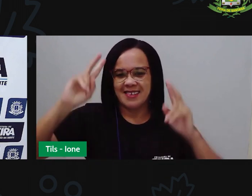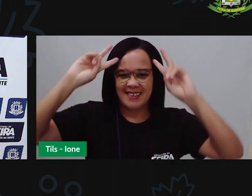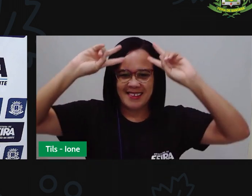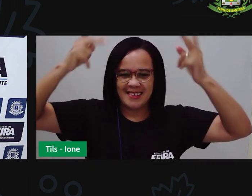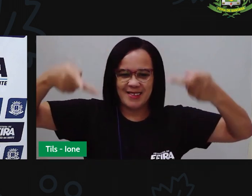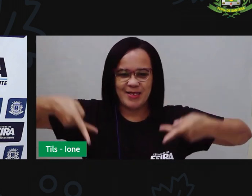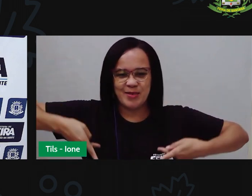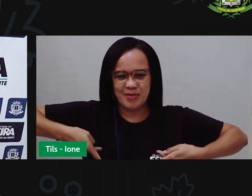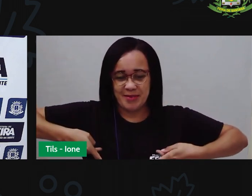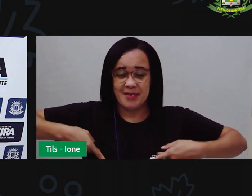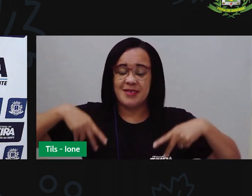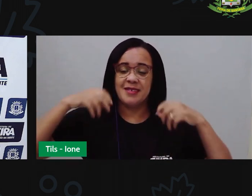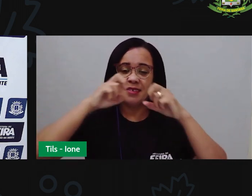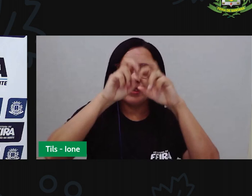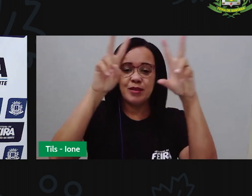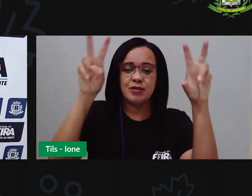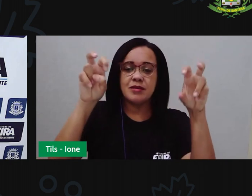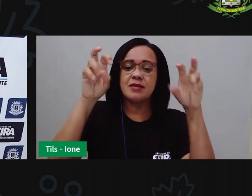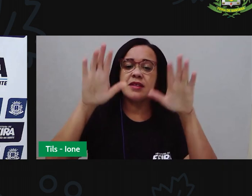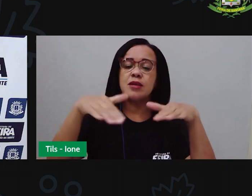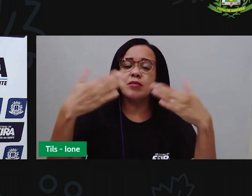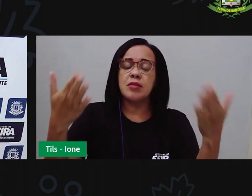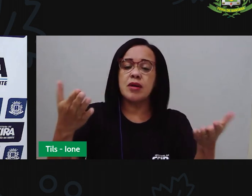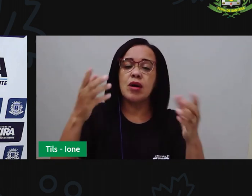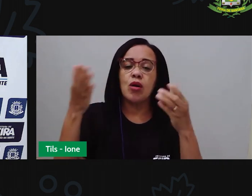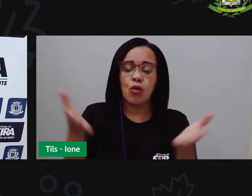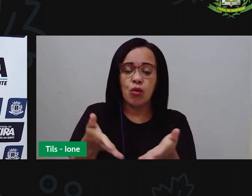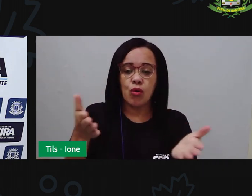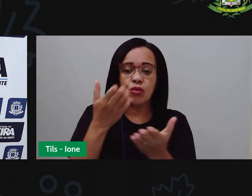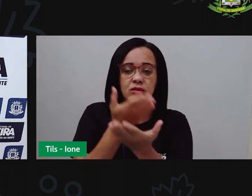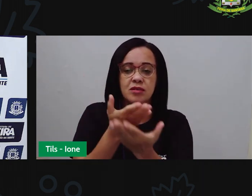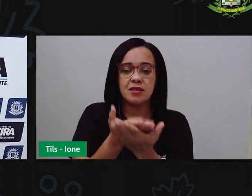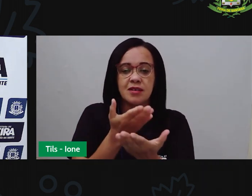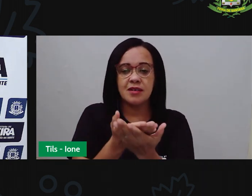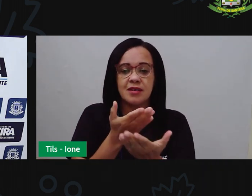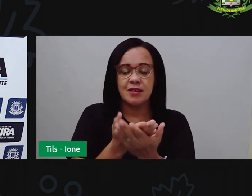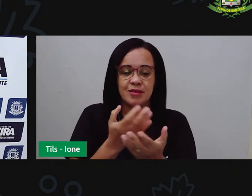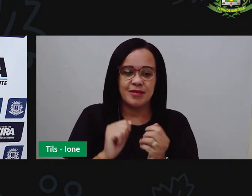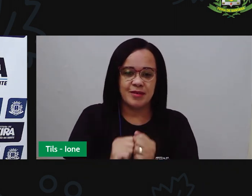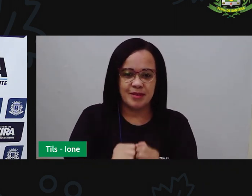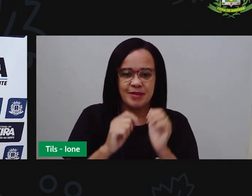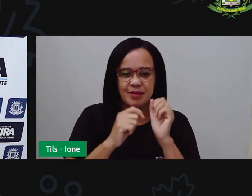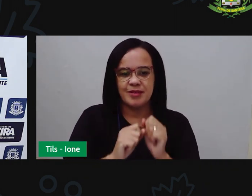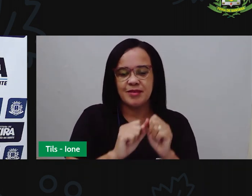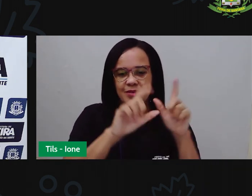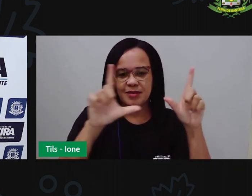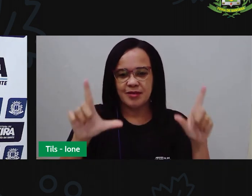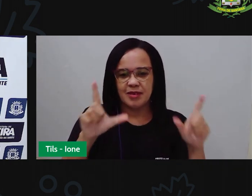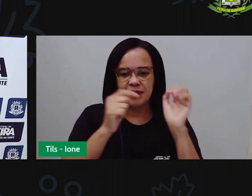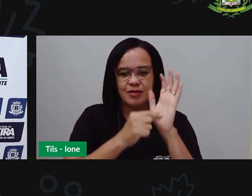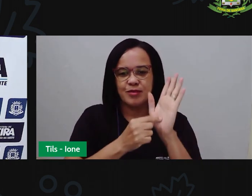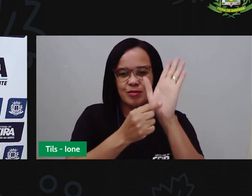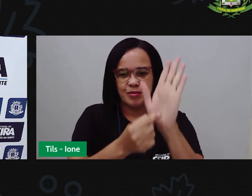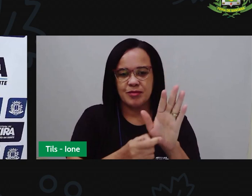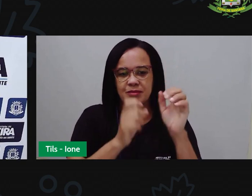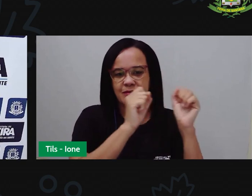ver qual é o tema que a gente vai trabalhar nessa aula. Já vou mostrar a apresentação